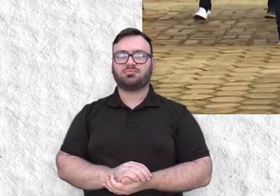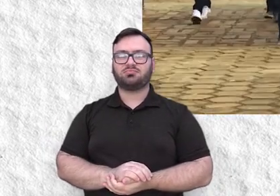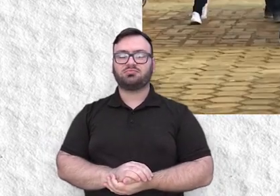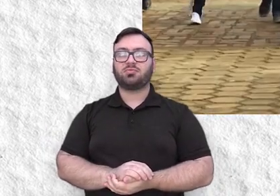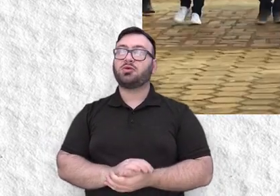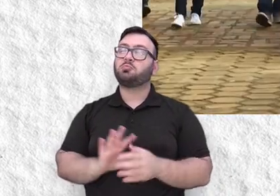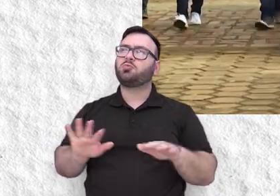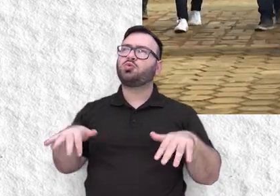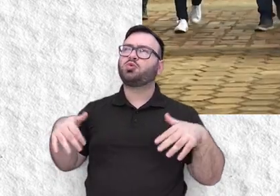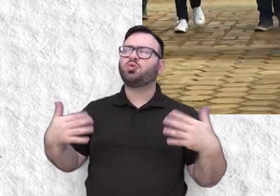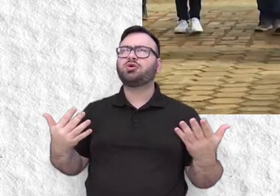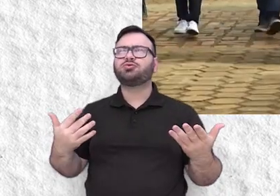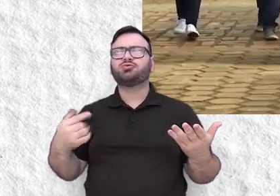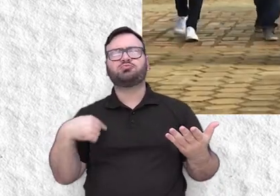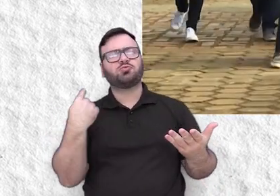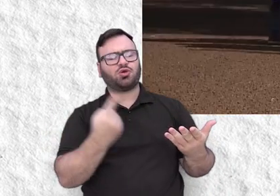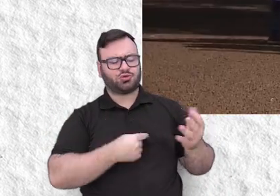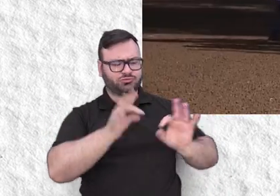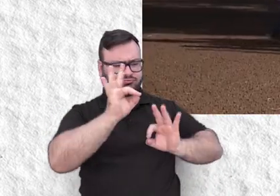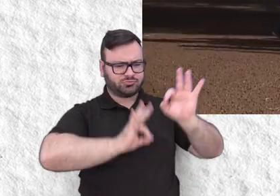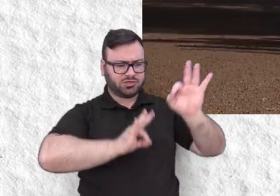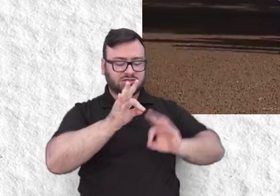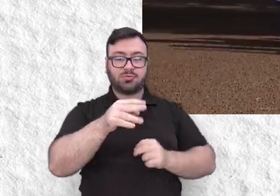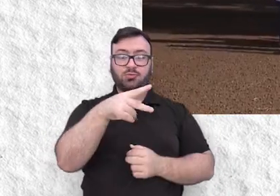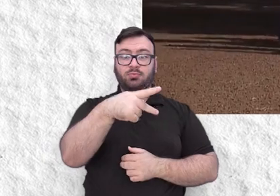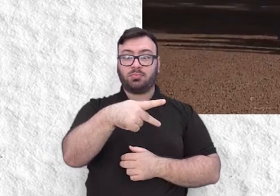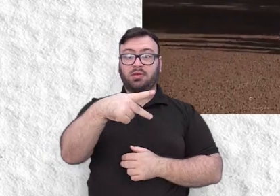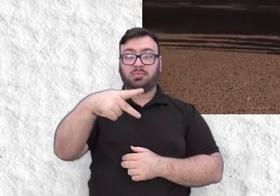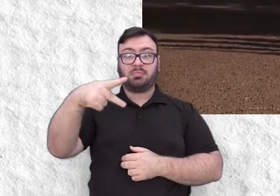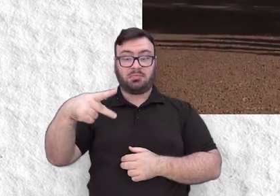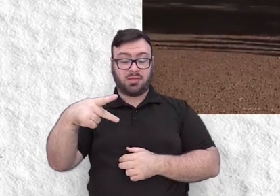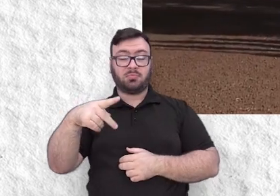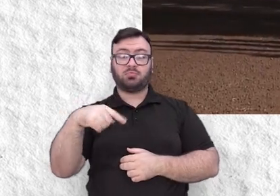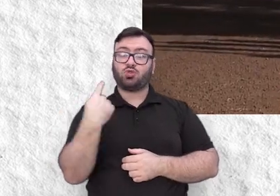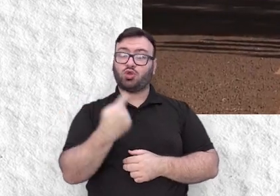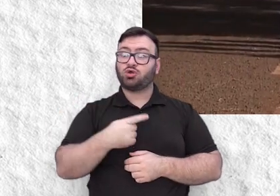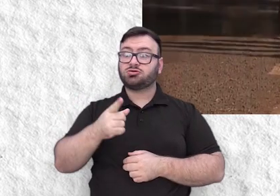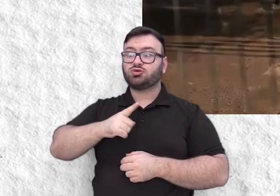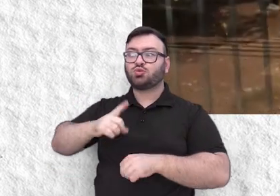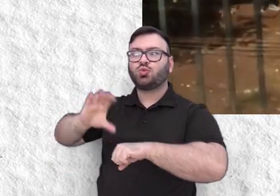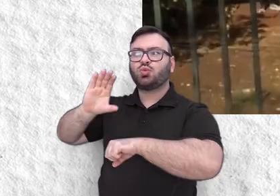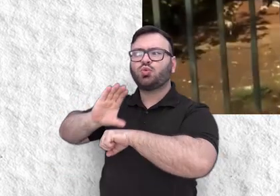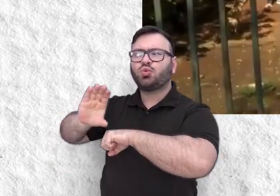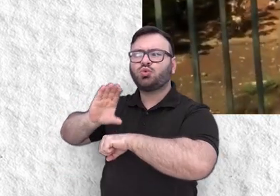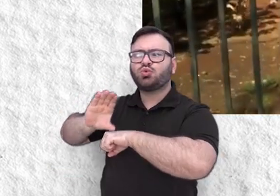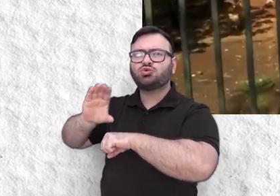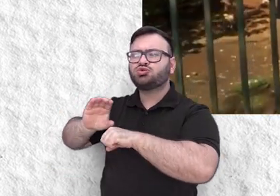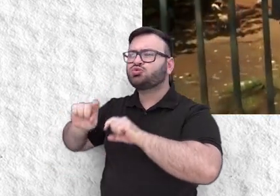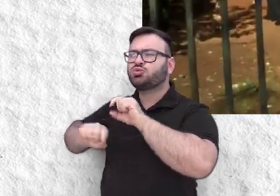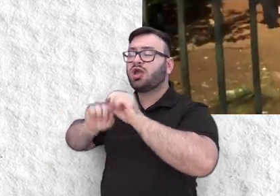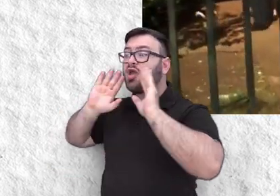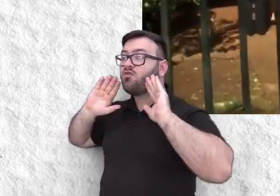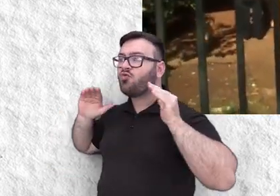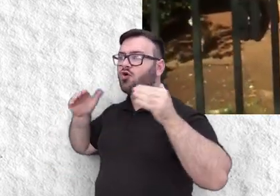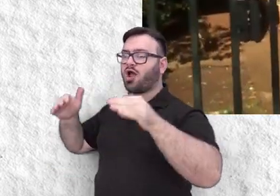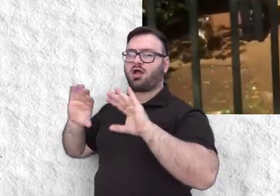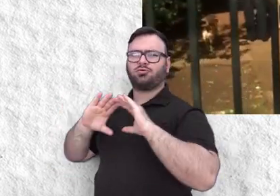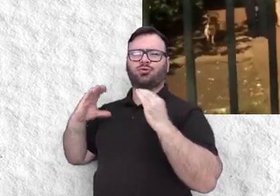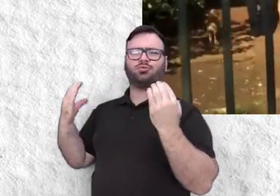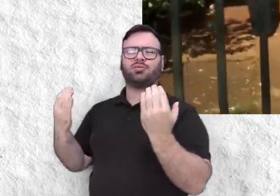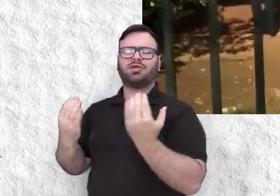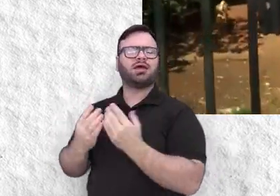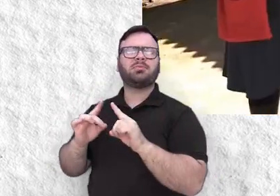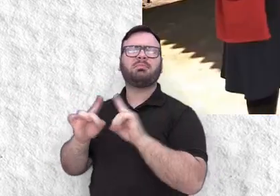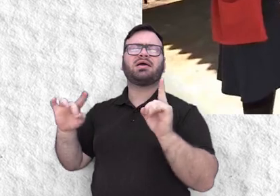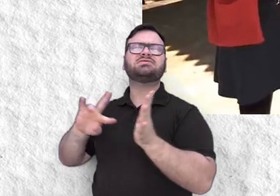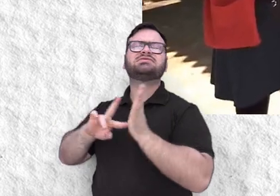Quando nós fizemos o nosso projeto pedagógico, nós fizemos um curso baseado na comunidade. O que quer dizer isso?